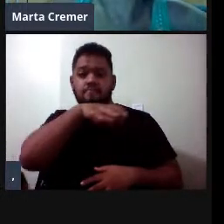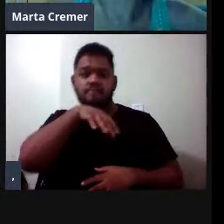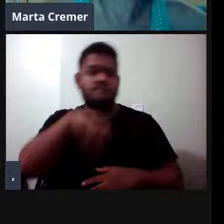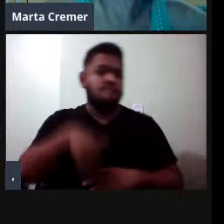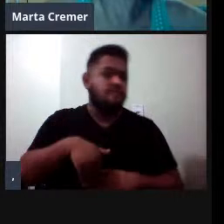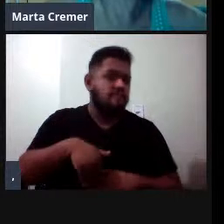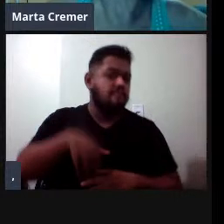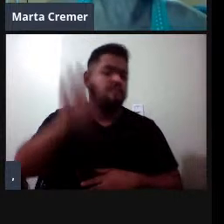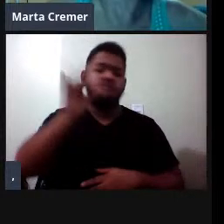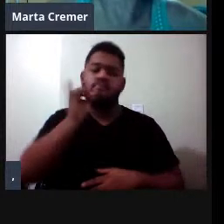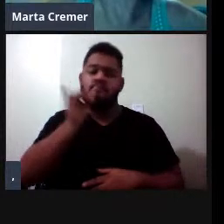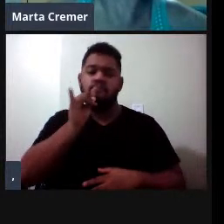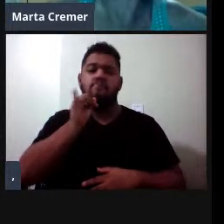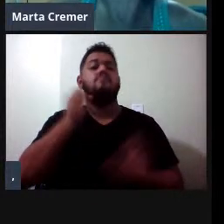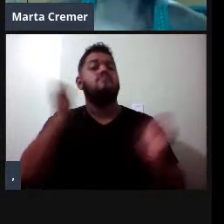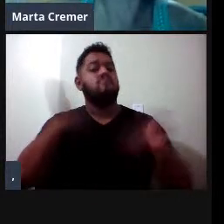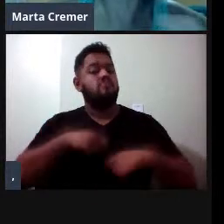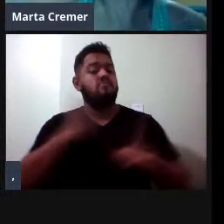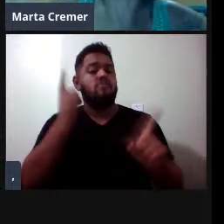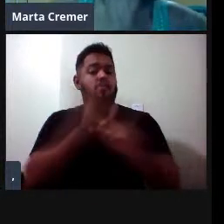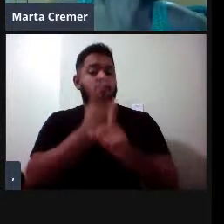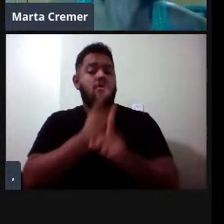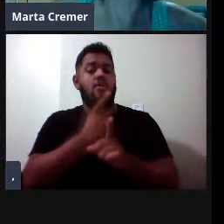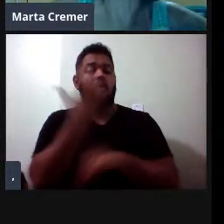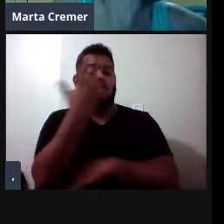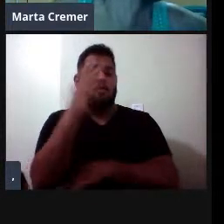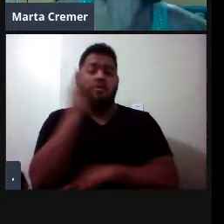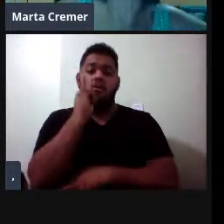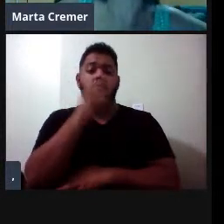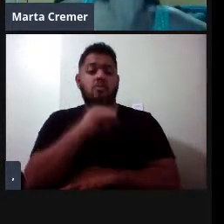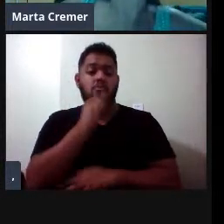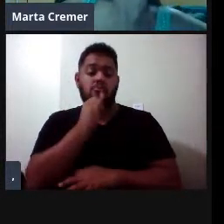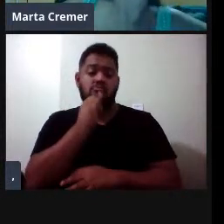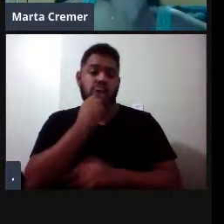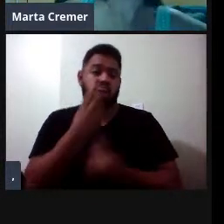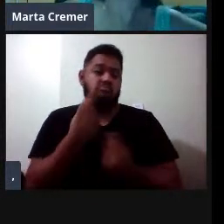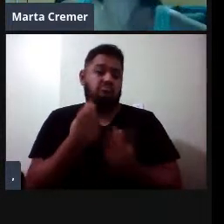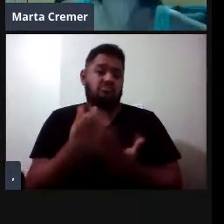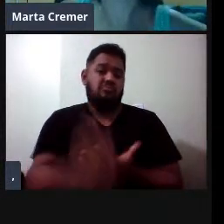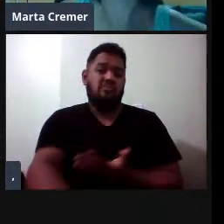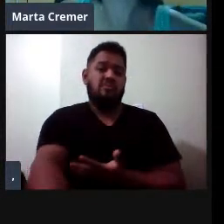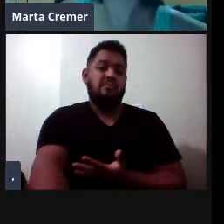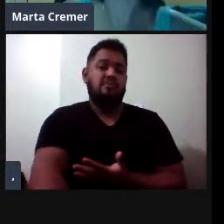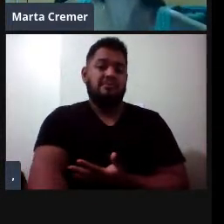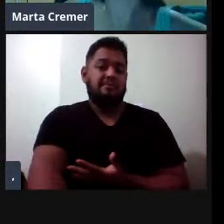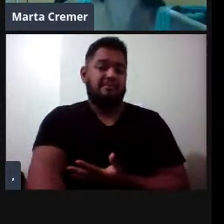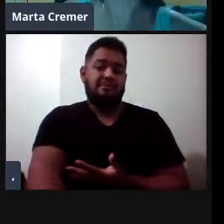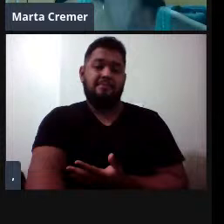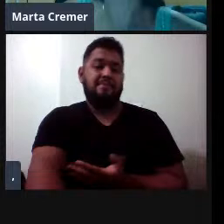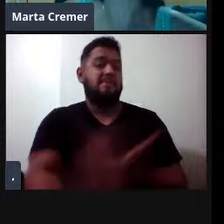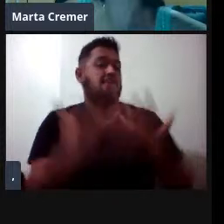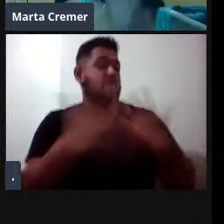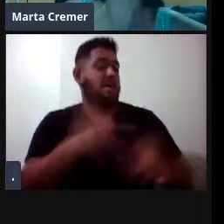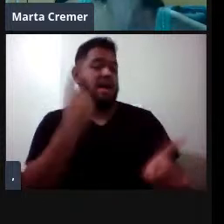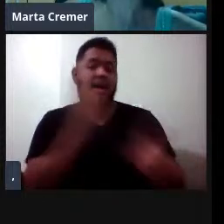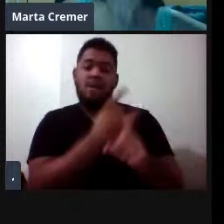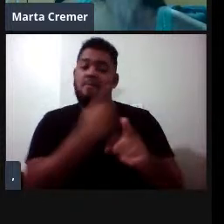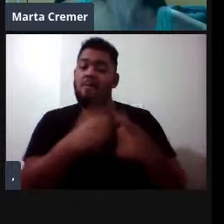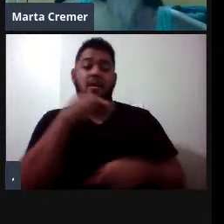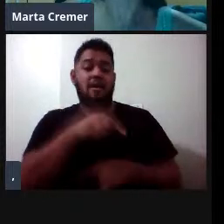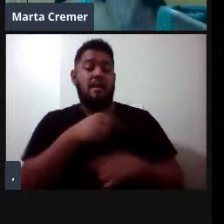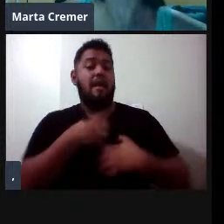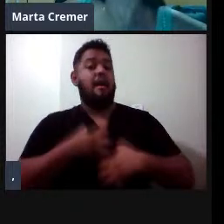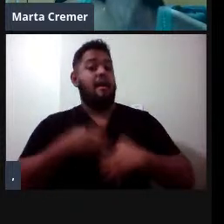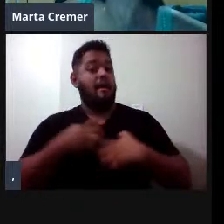agressivo que a gente pode encontrar, né, a gente sempre fala que o hemisfério não quer encontrar uma foca leoparda, porque é um animal bastante agressivo,